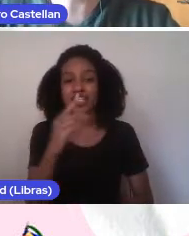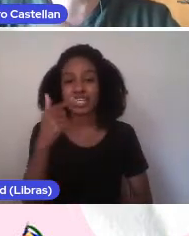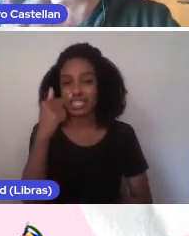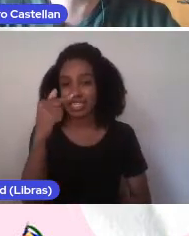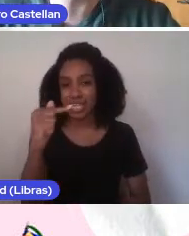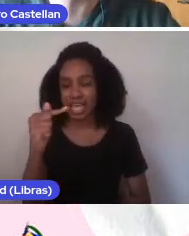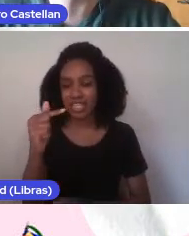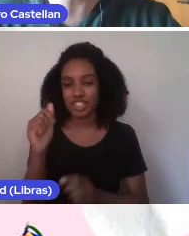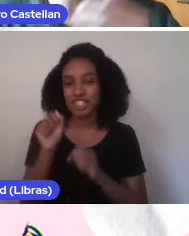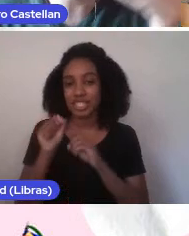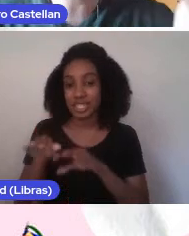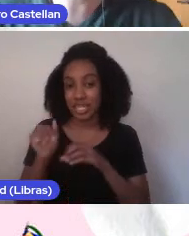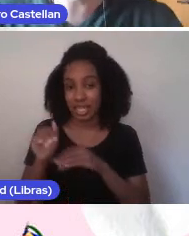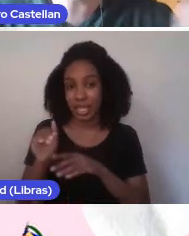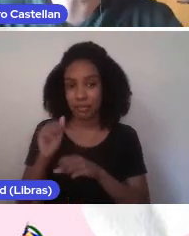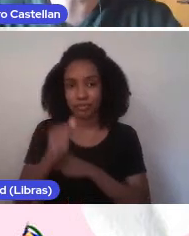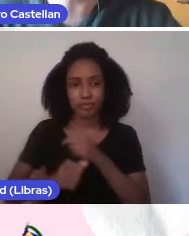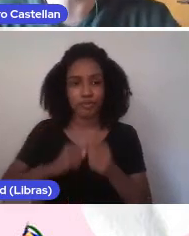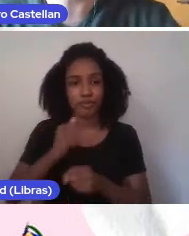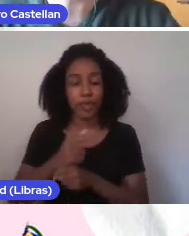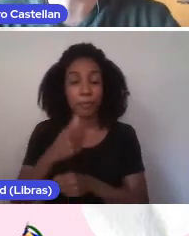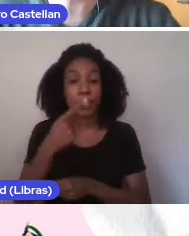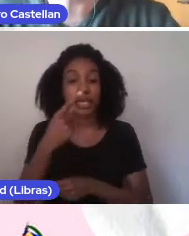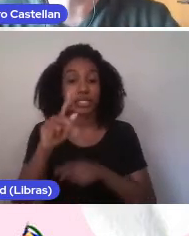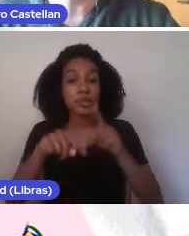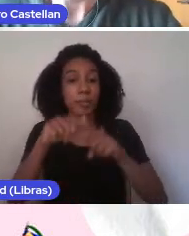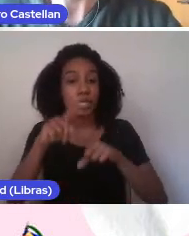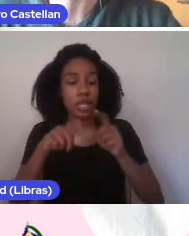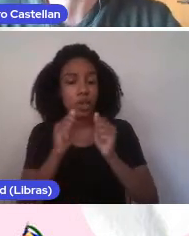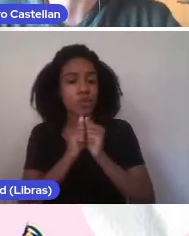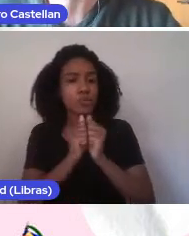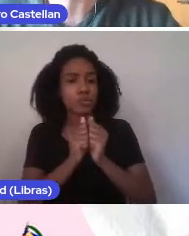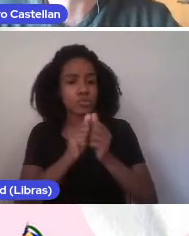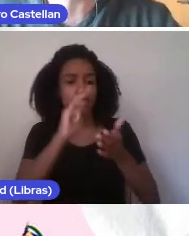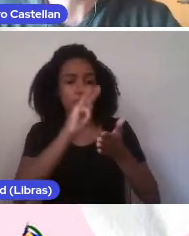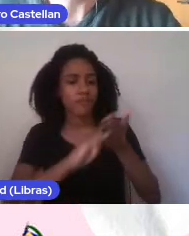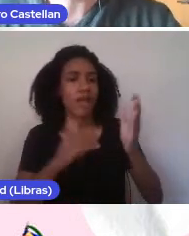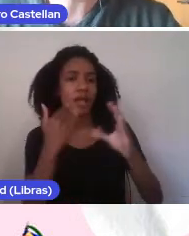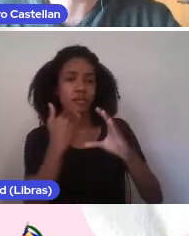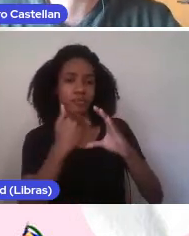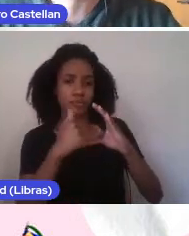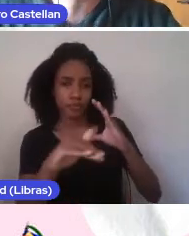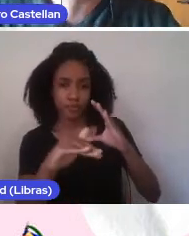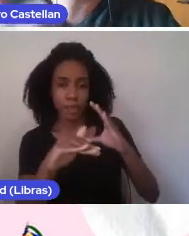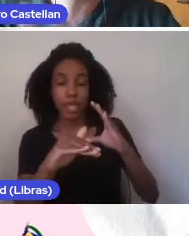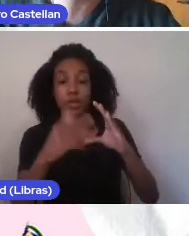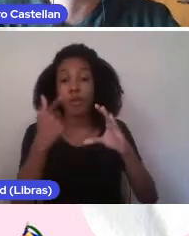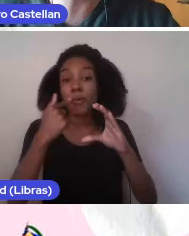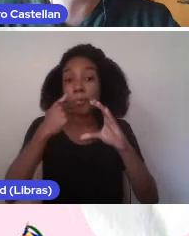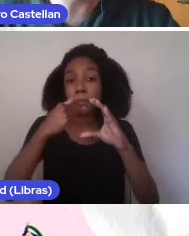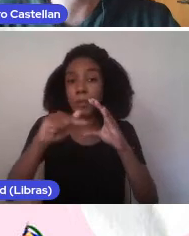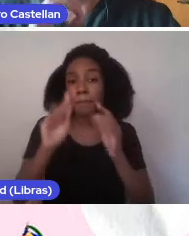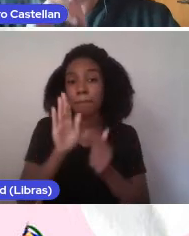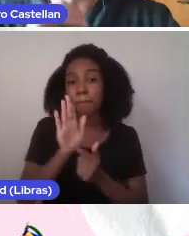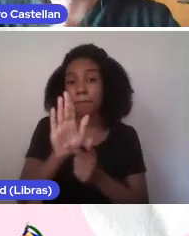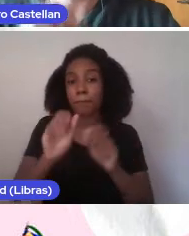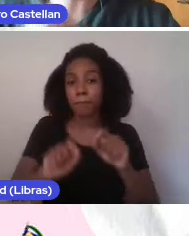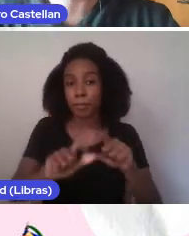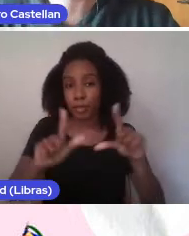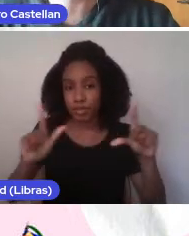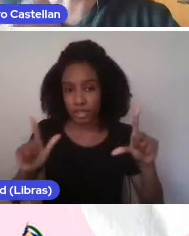de setembro, o seu material junto ao formulário de envio deve ser encaminhado para o e-mail que aparece aqui na tela,